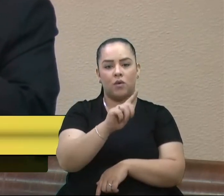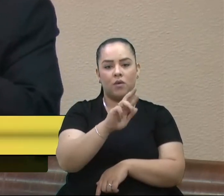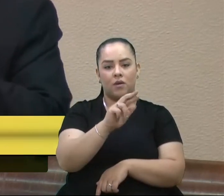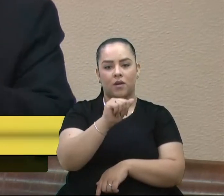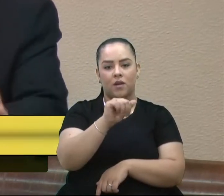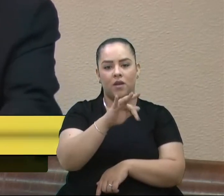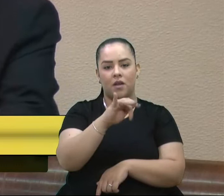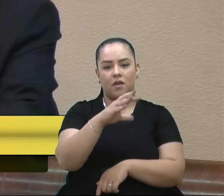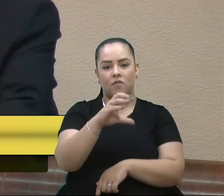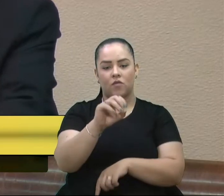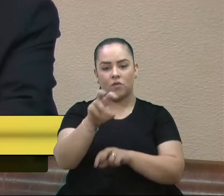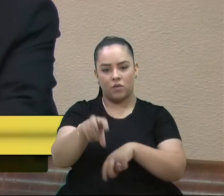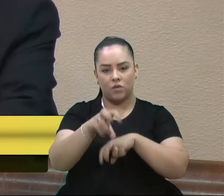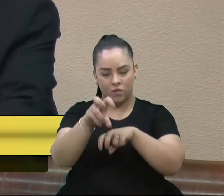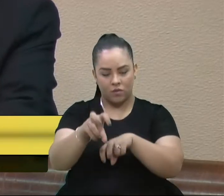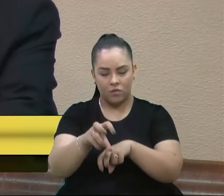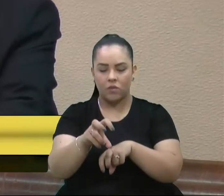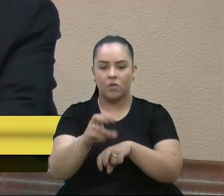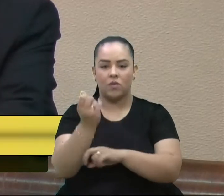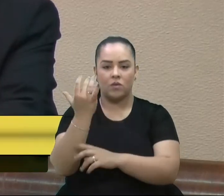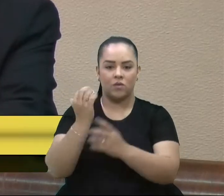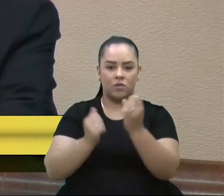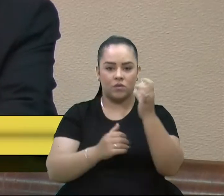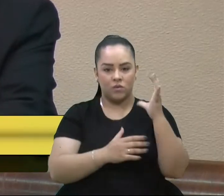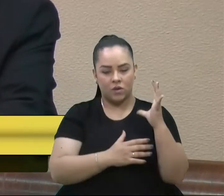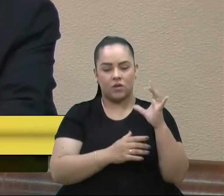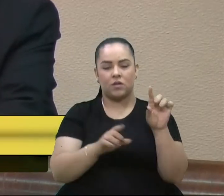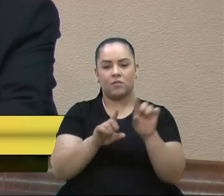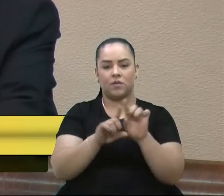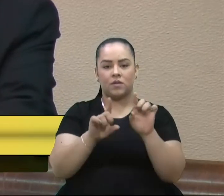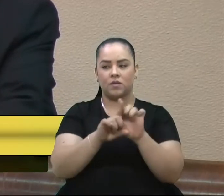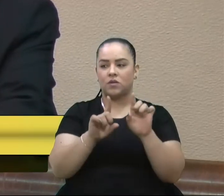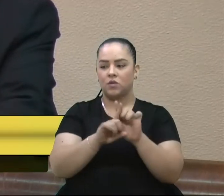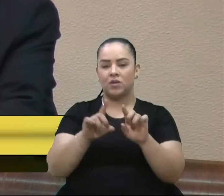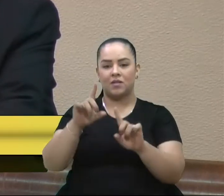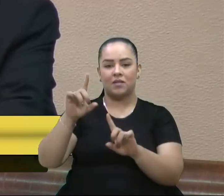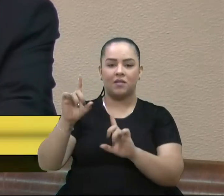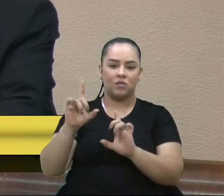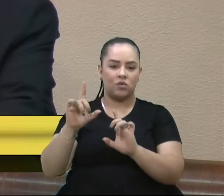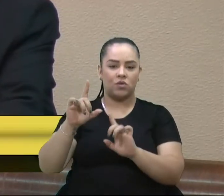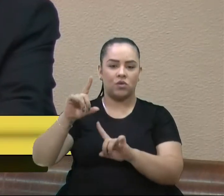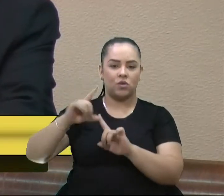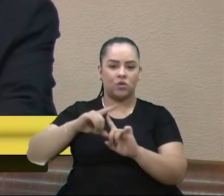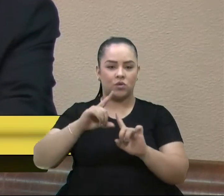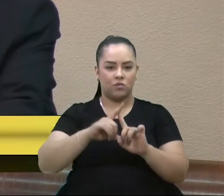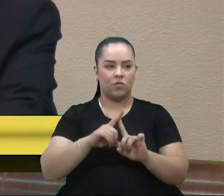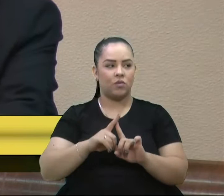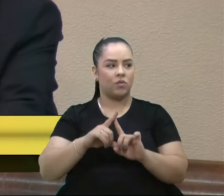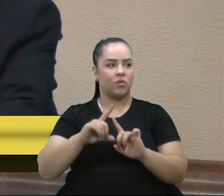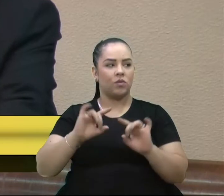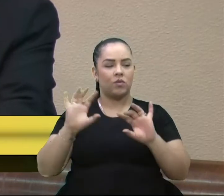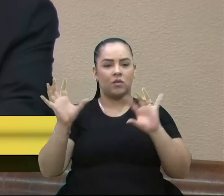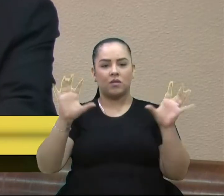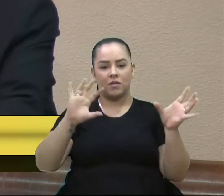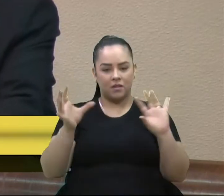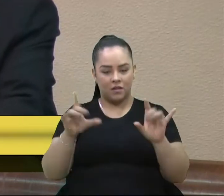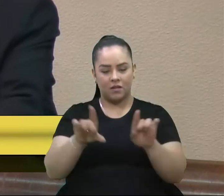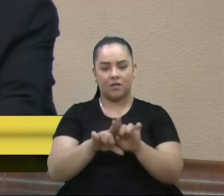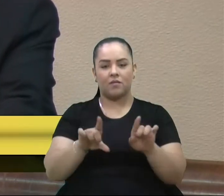agroecologia, agrometeorologia, construções e edificações rurais, cooperativismo,